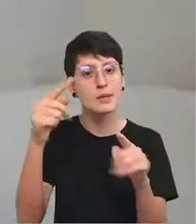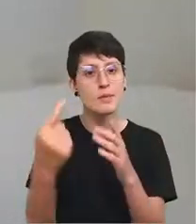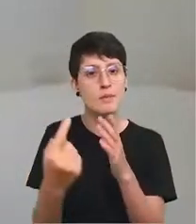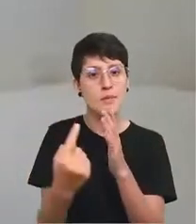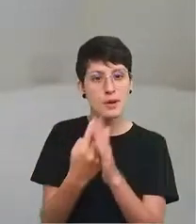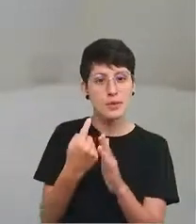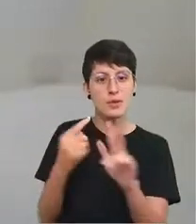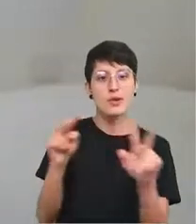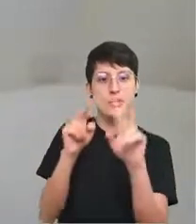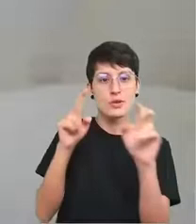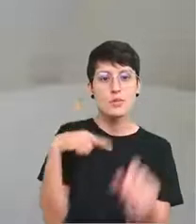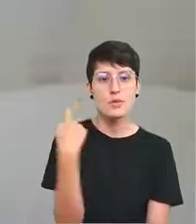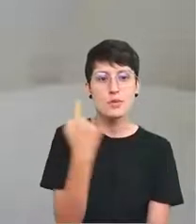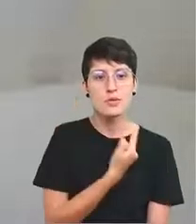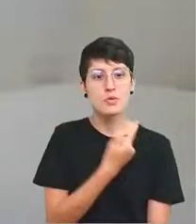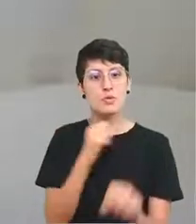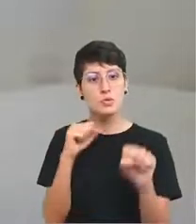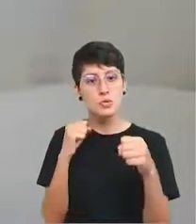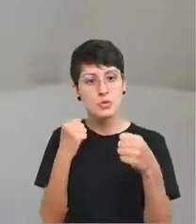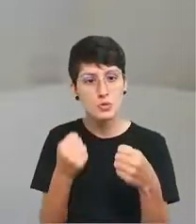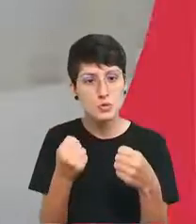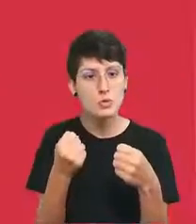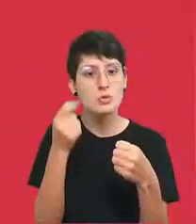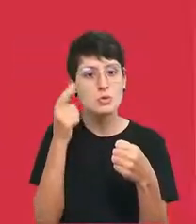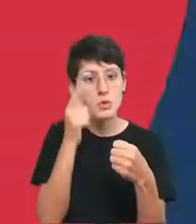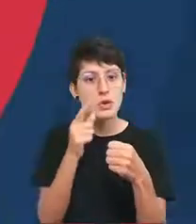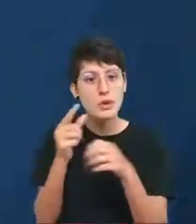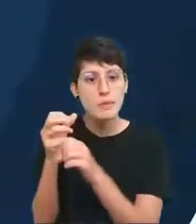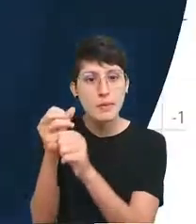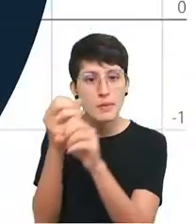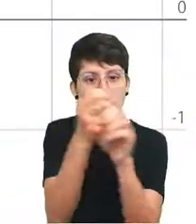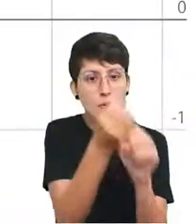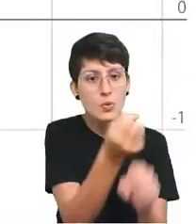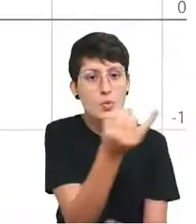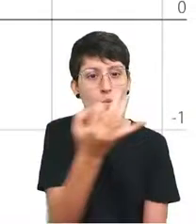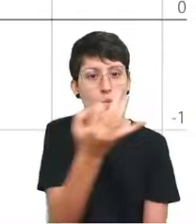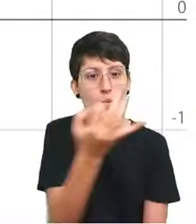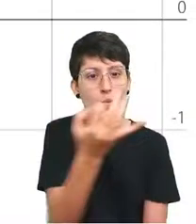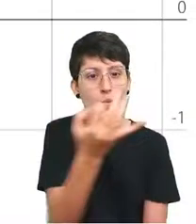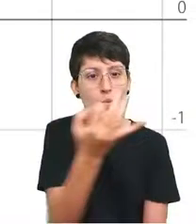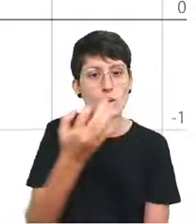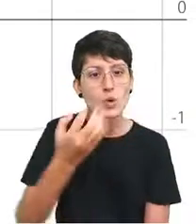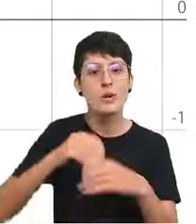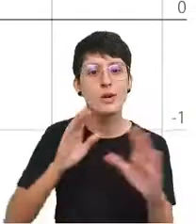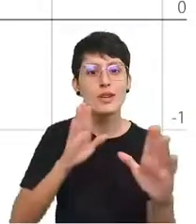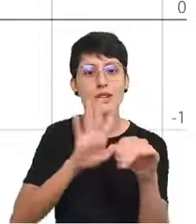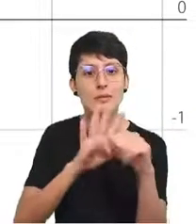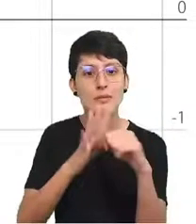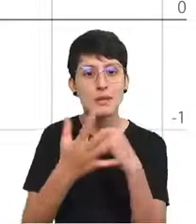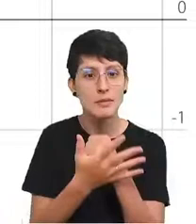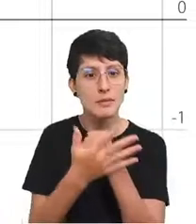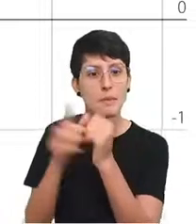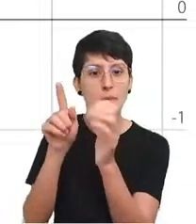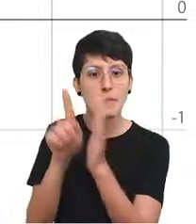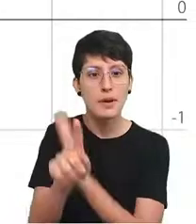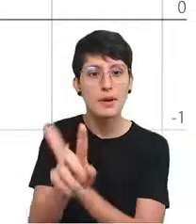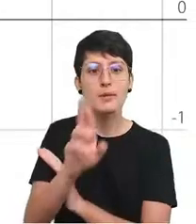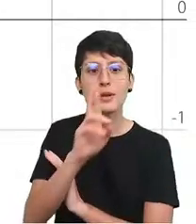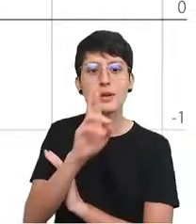o nosso esforço em estimar os números na pandemia para a sessão de perguntas e respostas que virá depois.